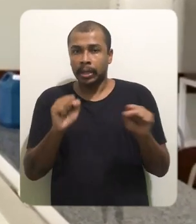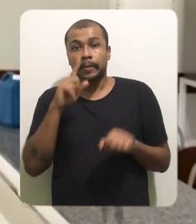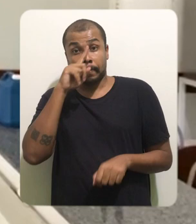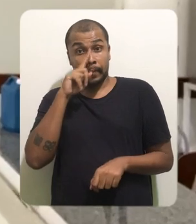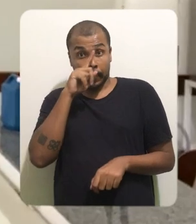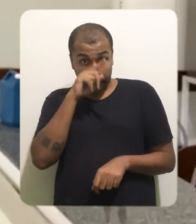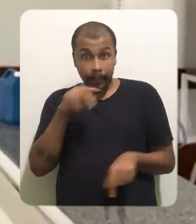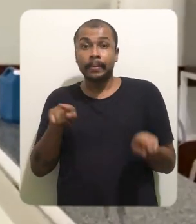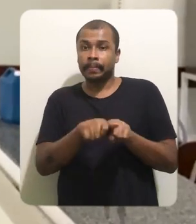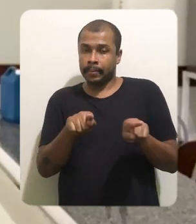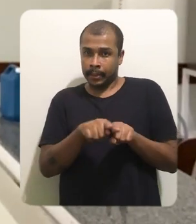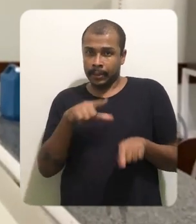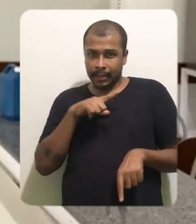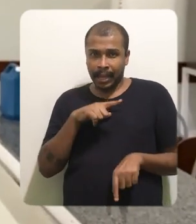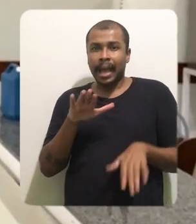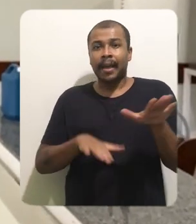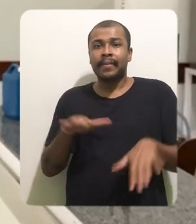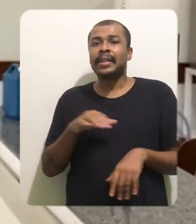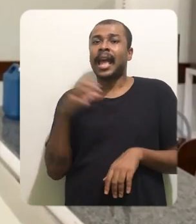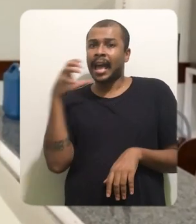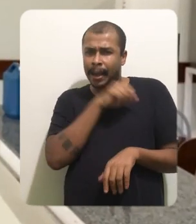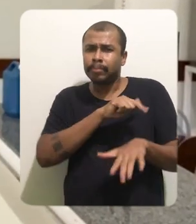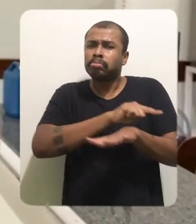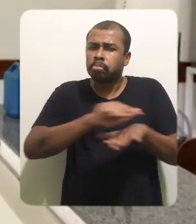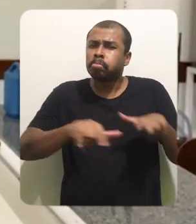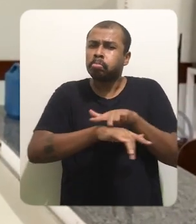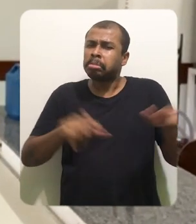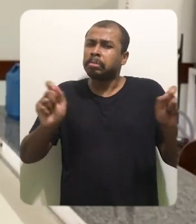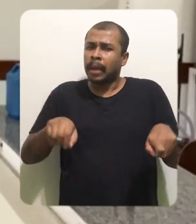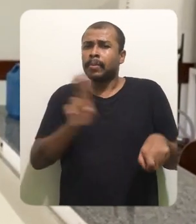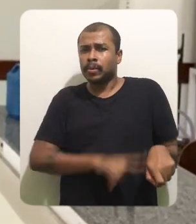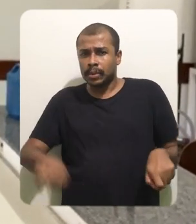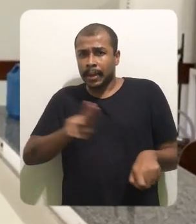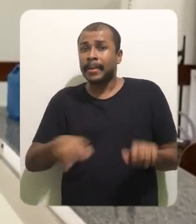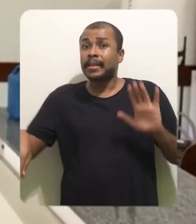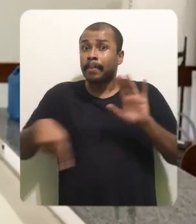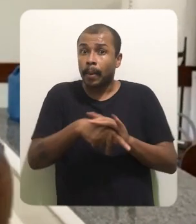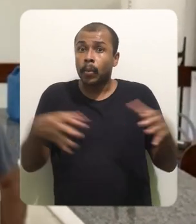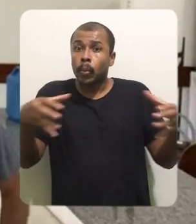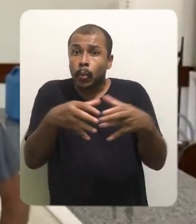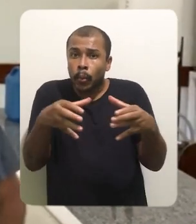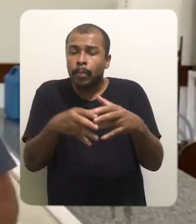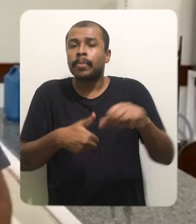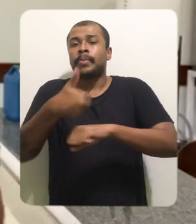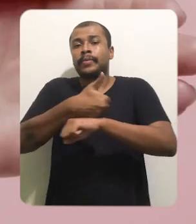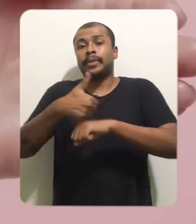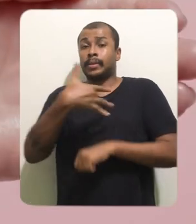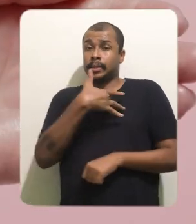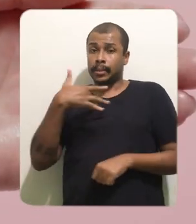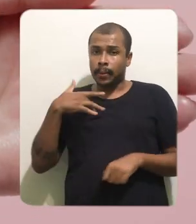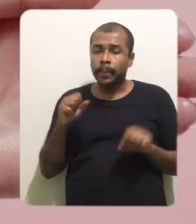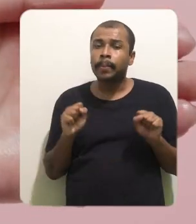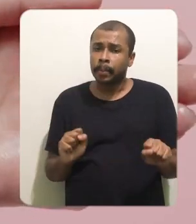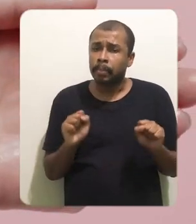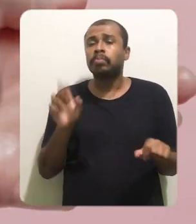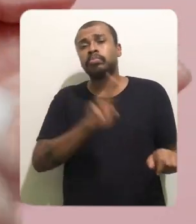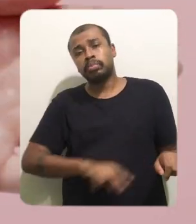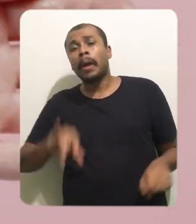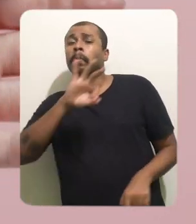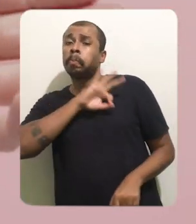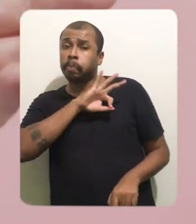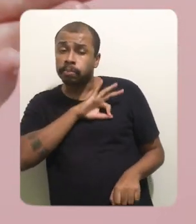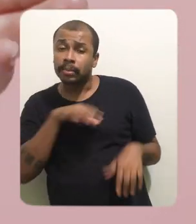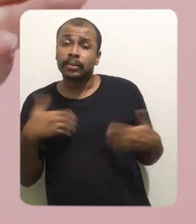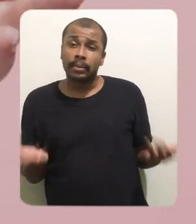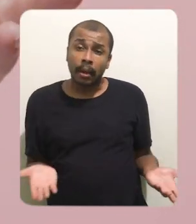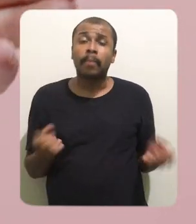perigoso, certo? E apesar de ser muito rápido a sepsia, ele é usado realmente para profissionais da